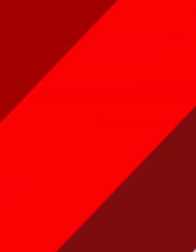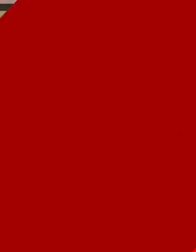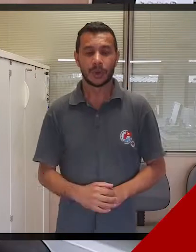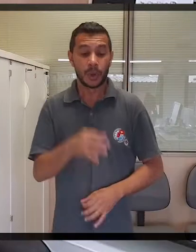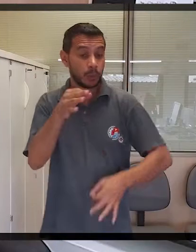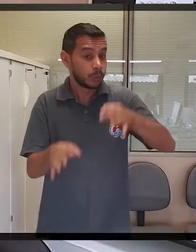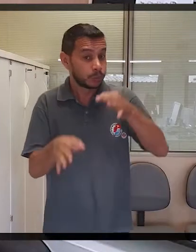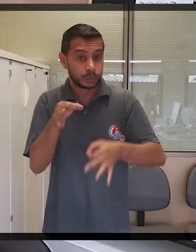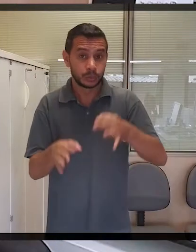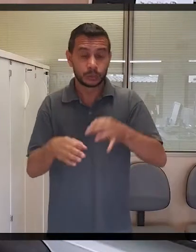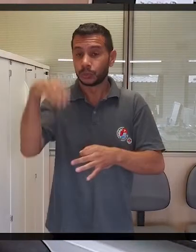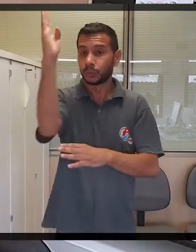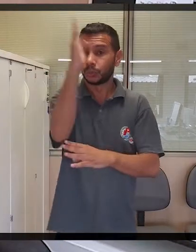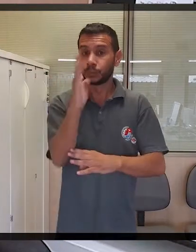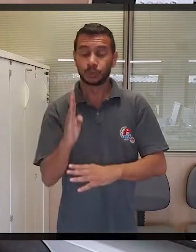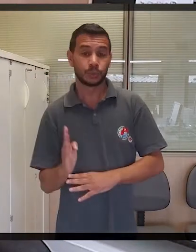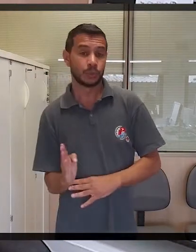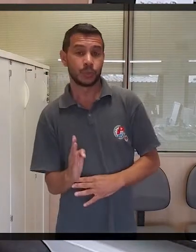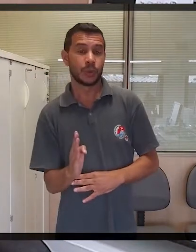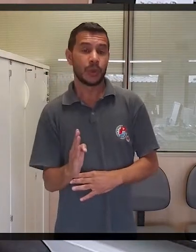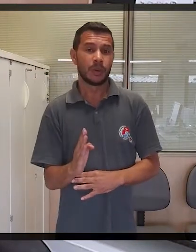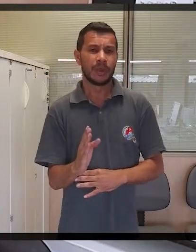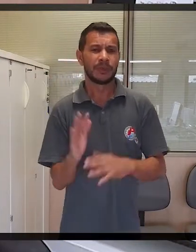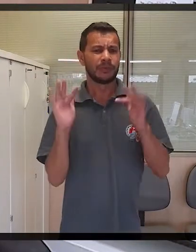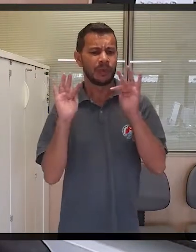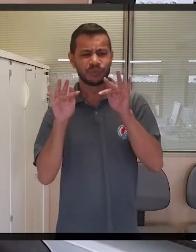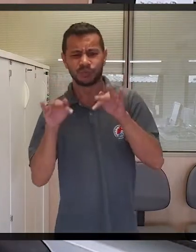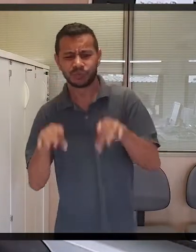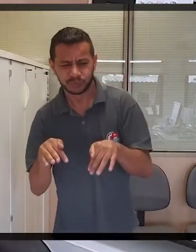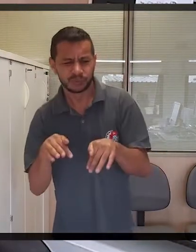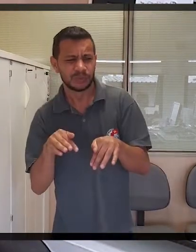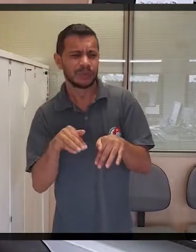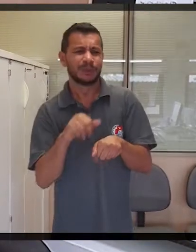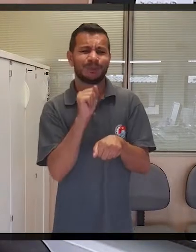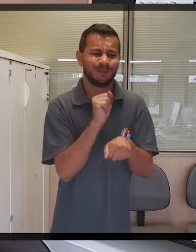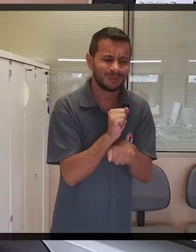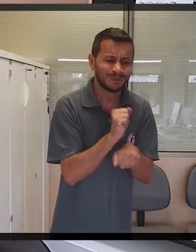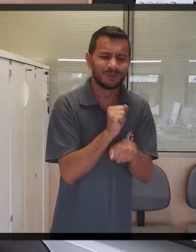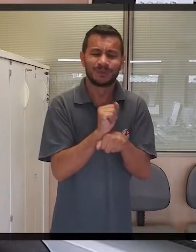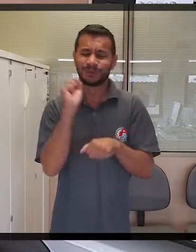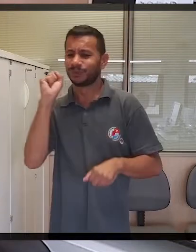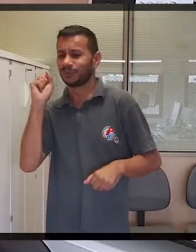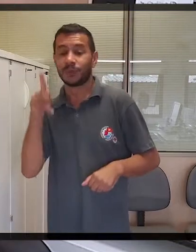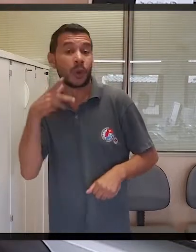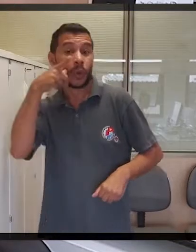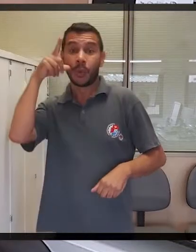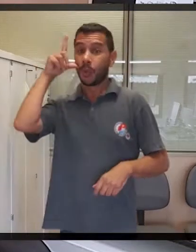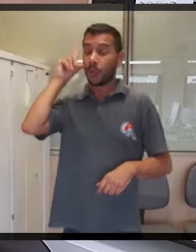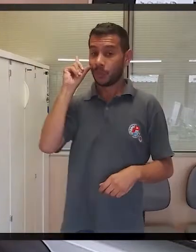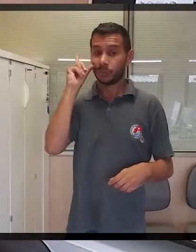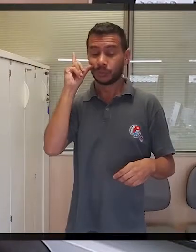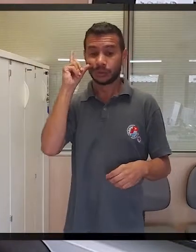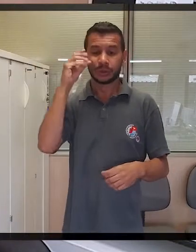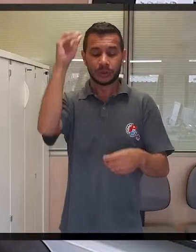E o Supremo Tribunal Federal colocou fim a esperanças de muitos aposentados. Ontem, os